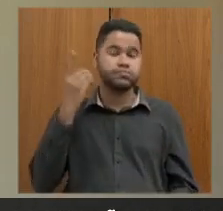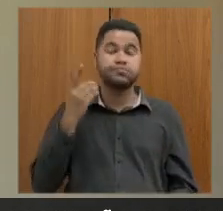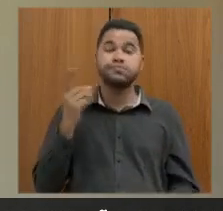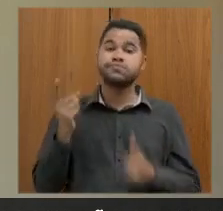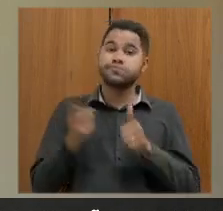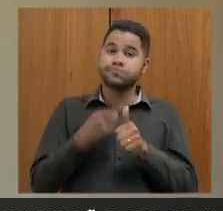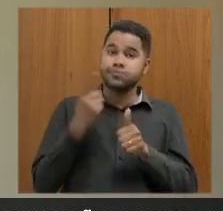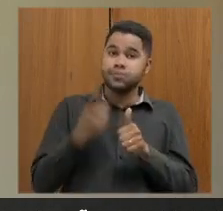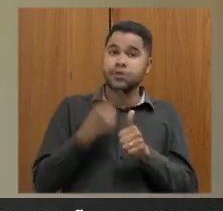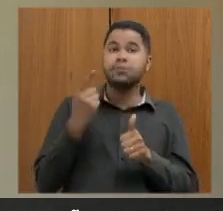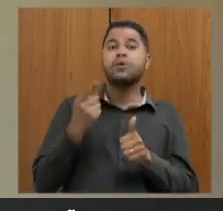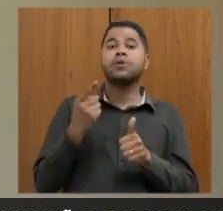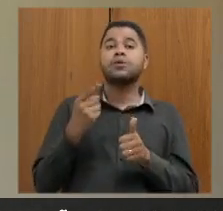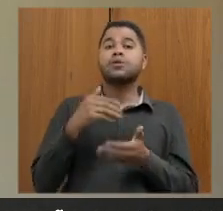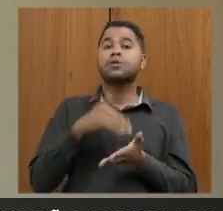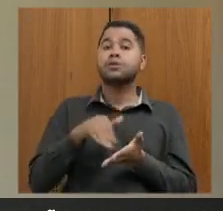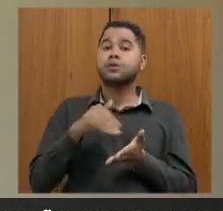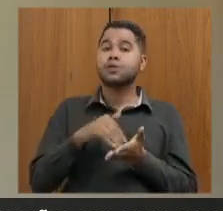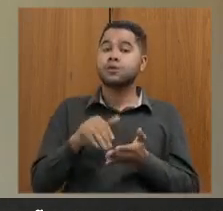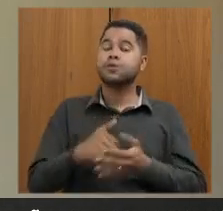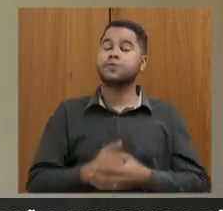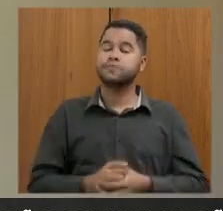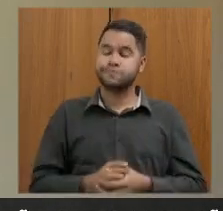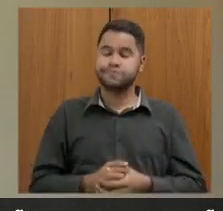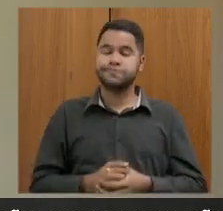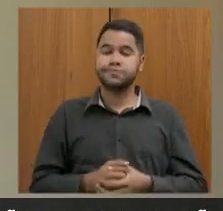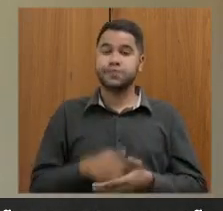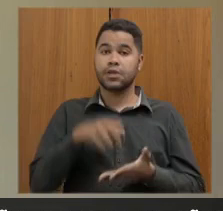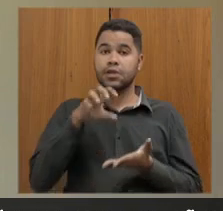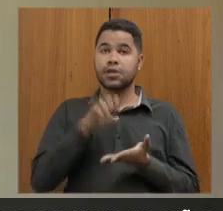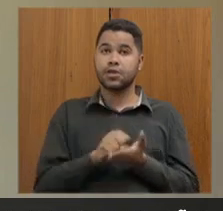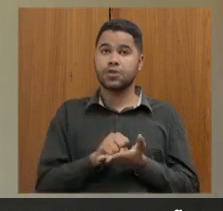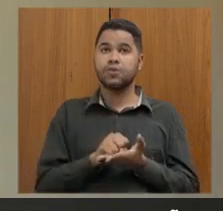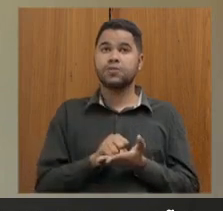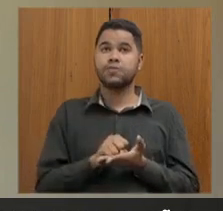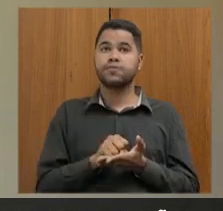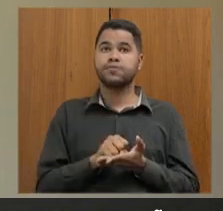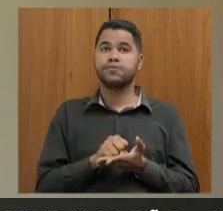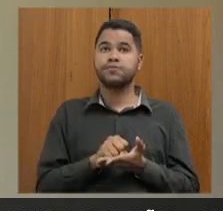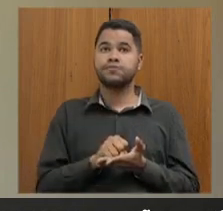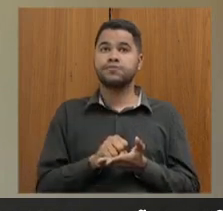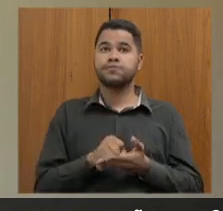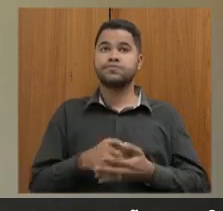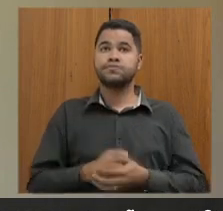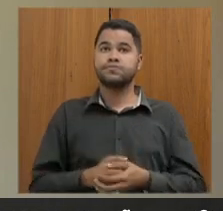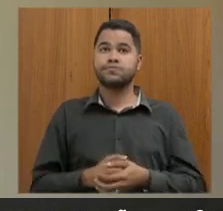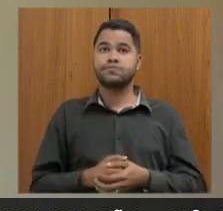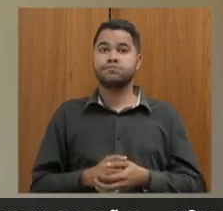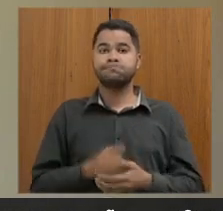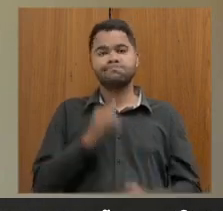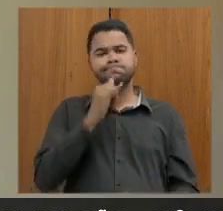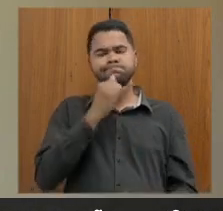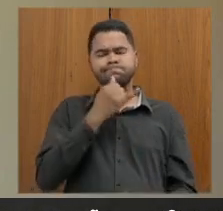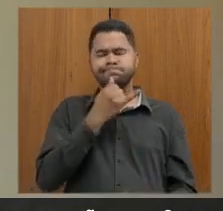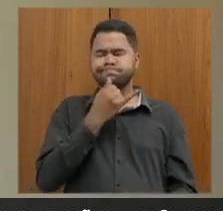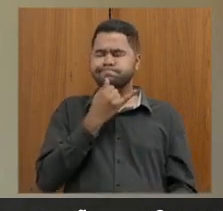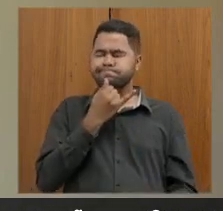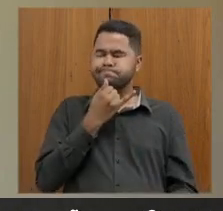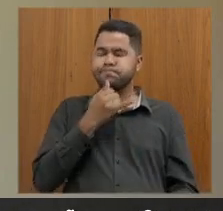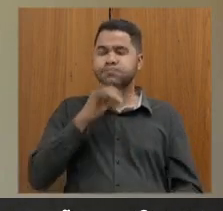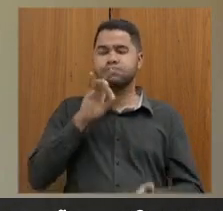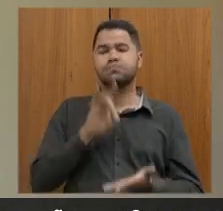Primeiramente, secretária, registro aqui uma lamentação profunda